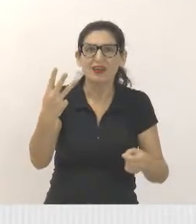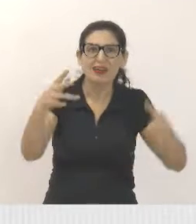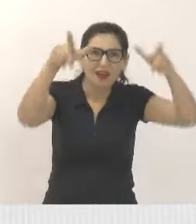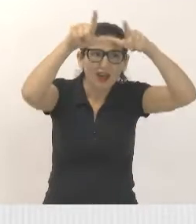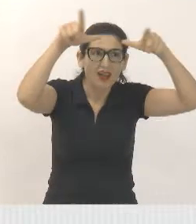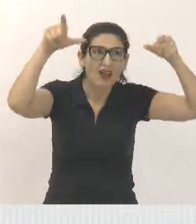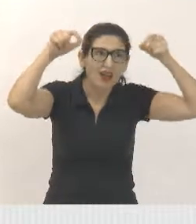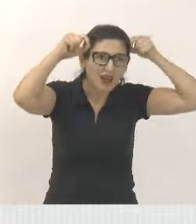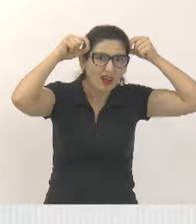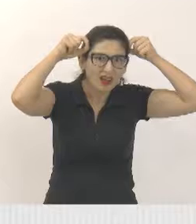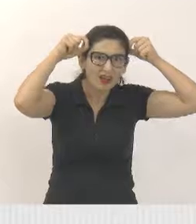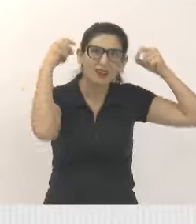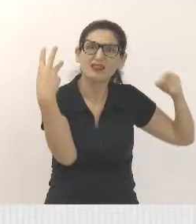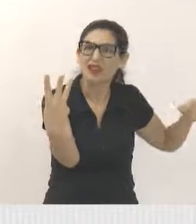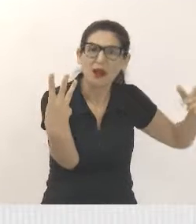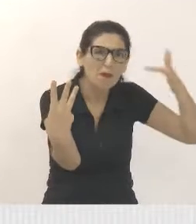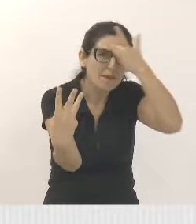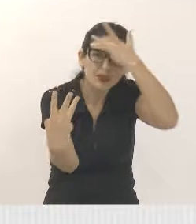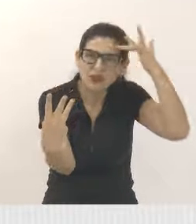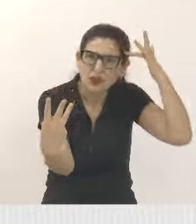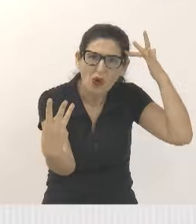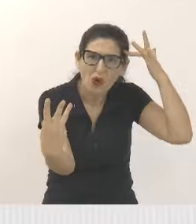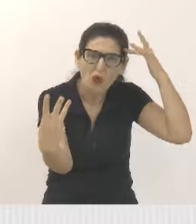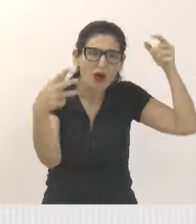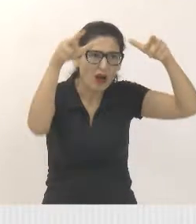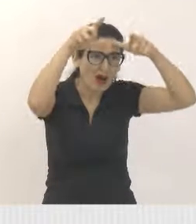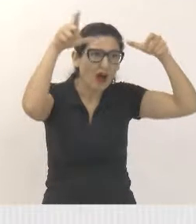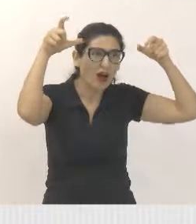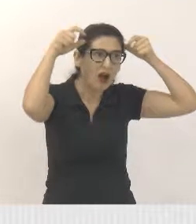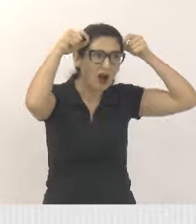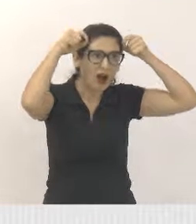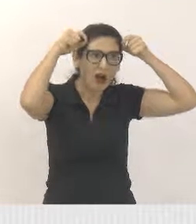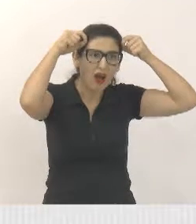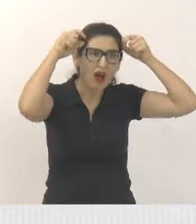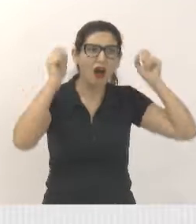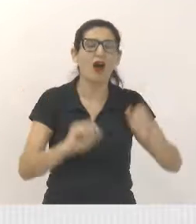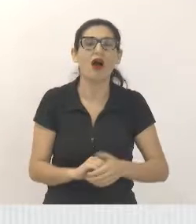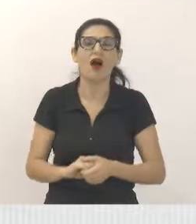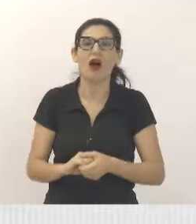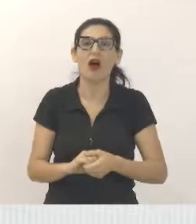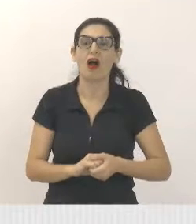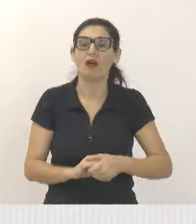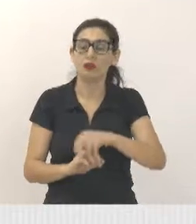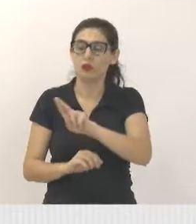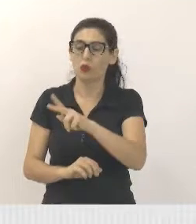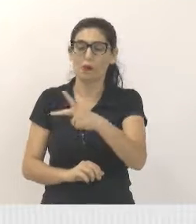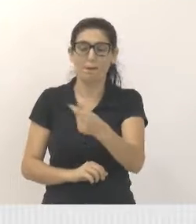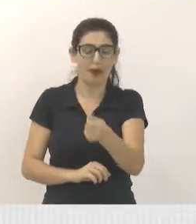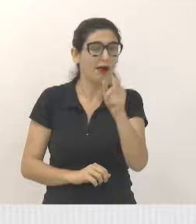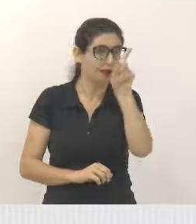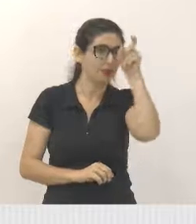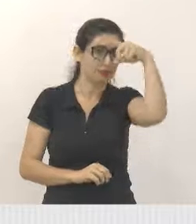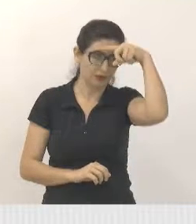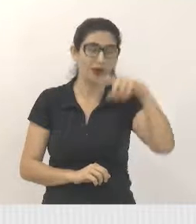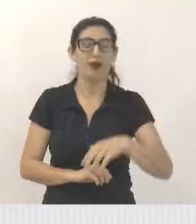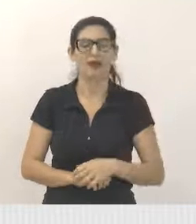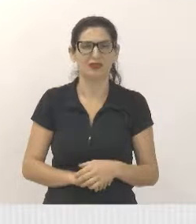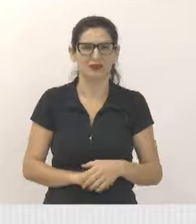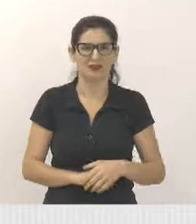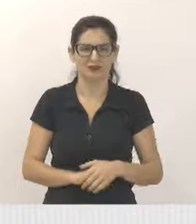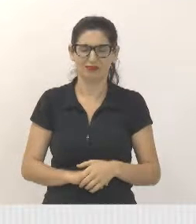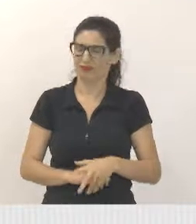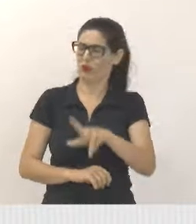atendendo toda uma demanda de pacientes a serem atendidos dentro do UPA. Se eu tenho uma